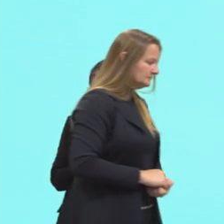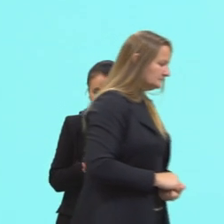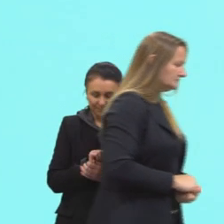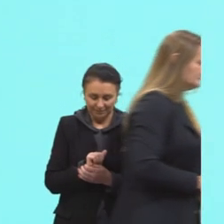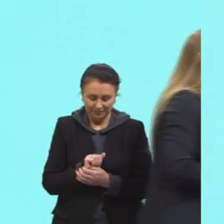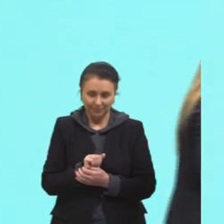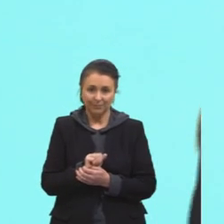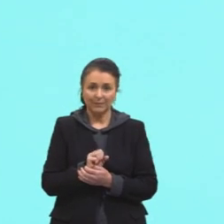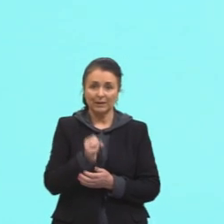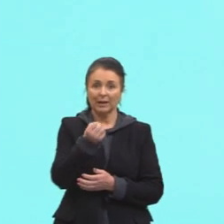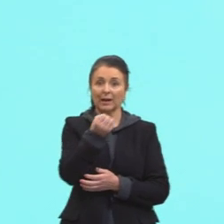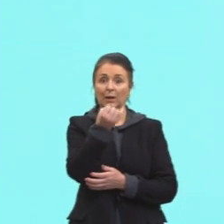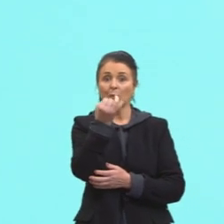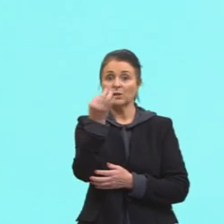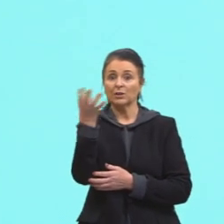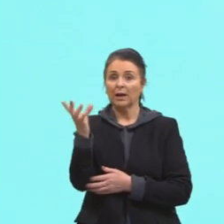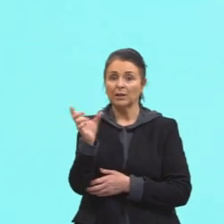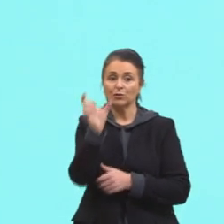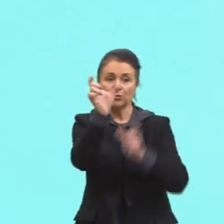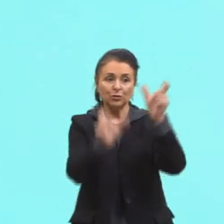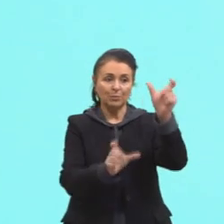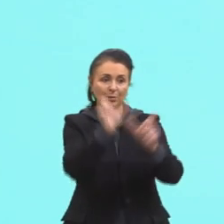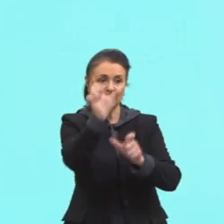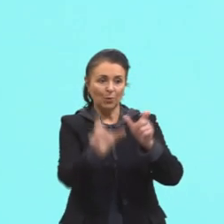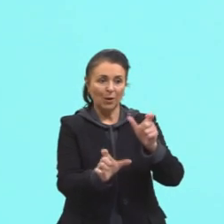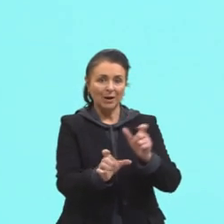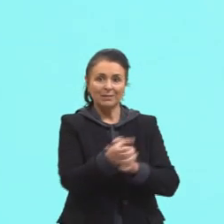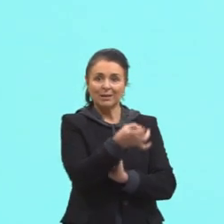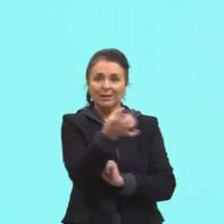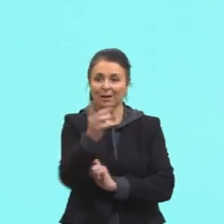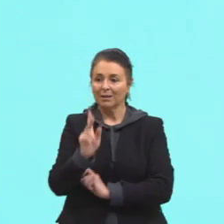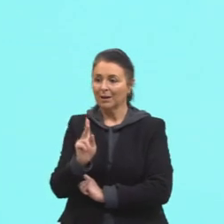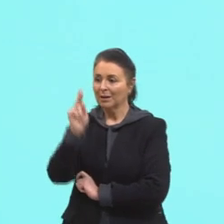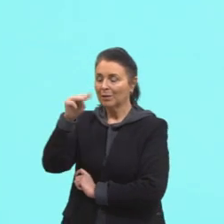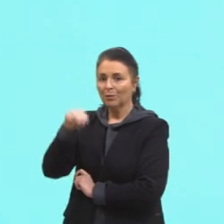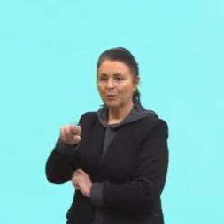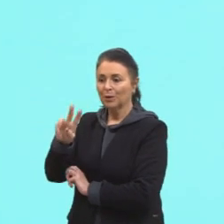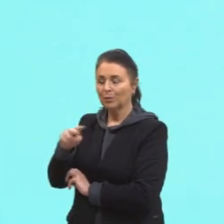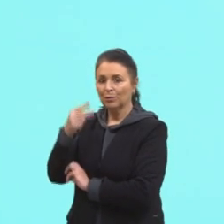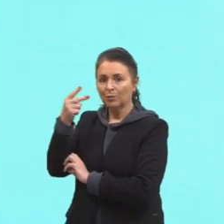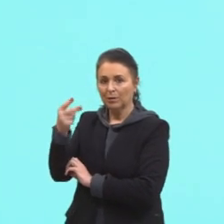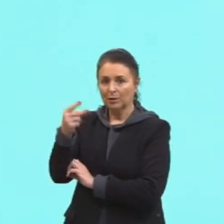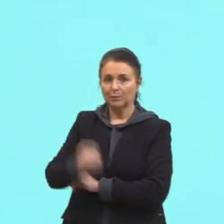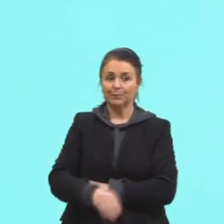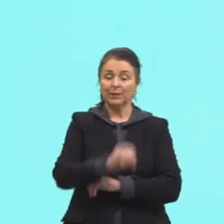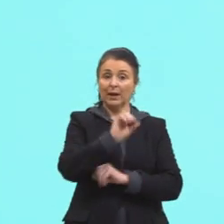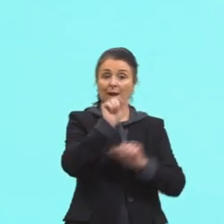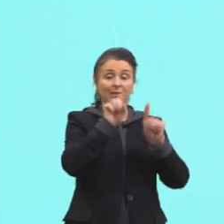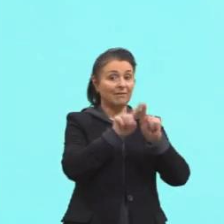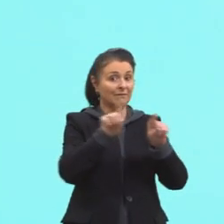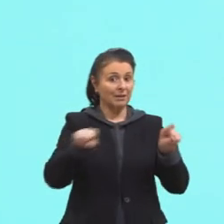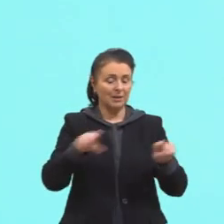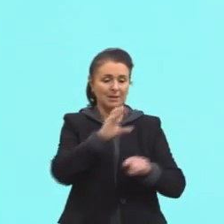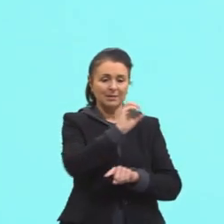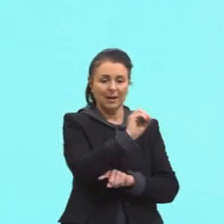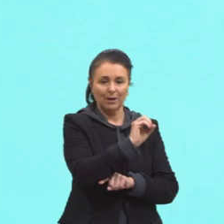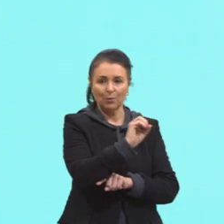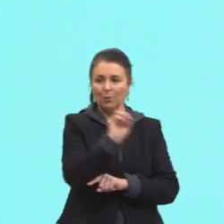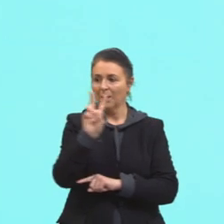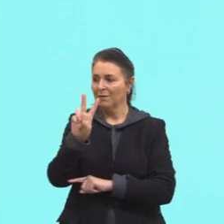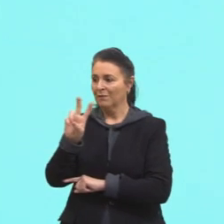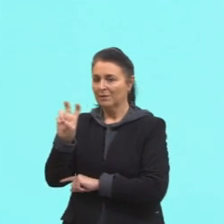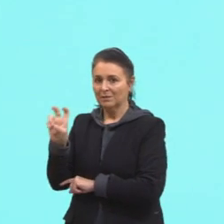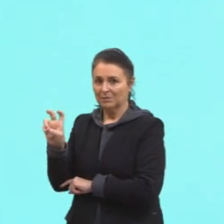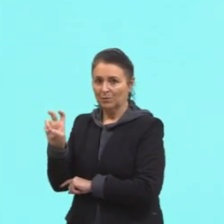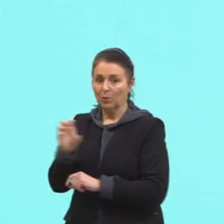habitantes por quilômetro quadrado, tá? Essa quantidade está variando de 0 a 25, sempre, né, o 0 a gente chama